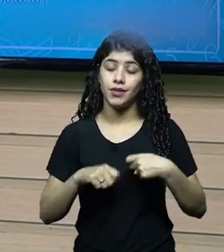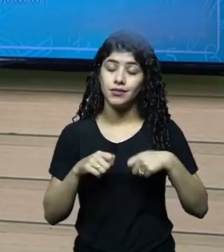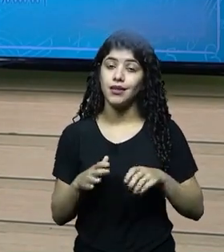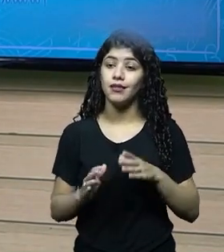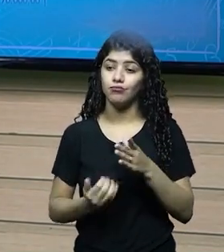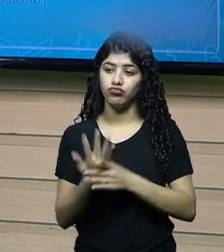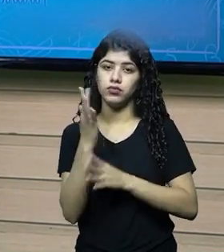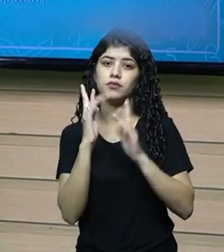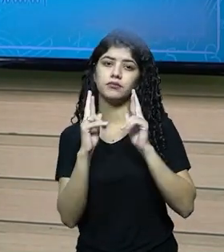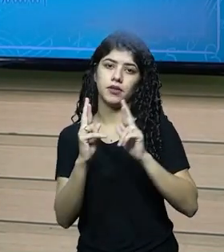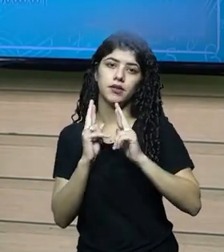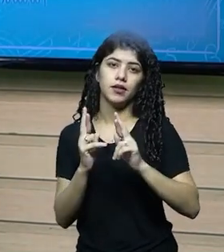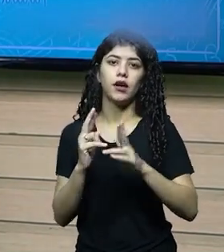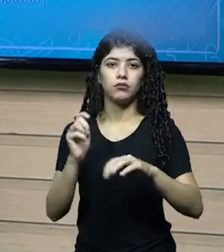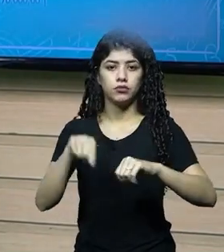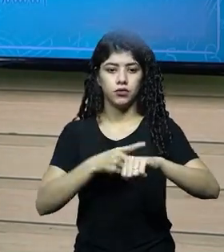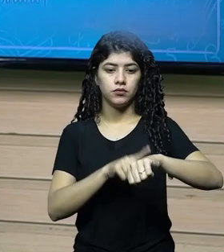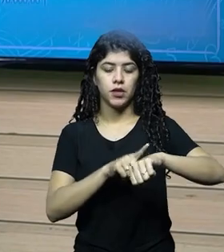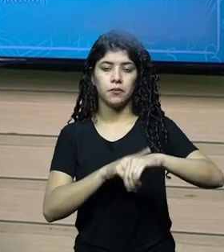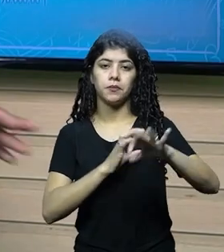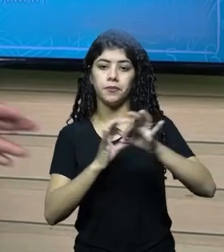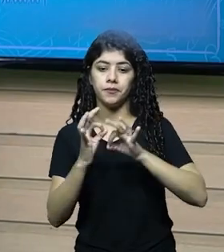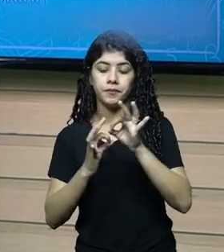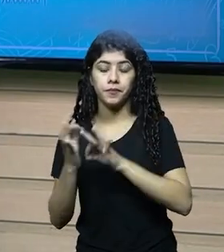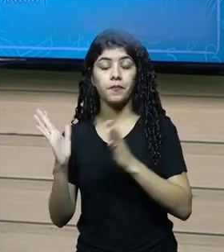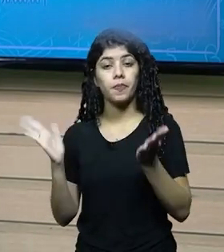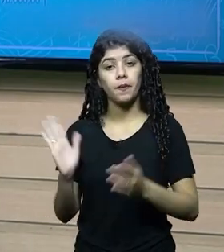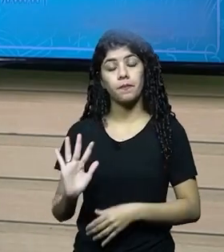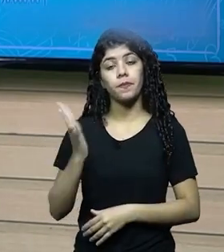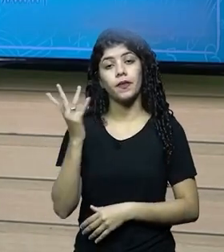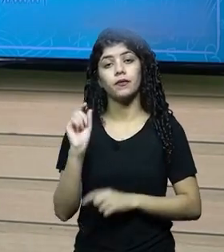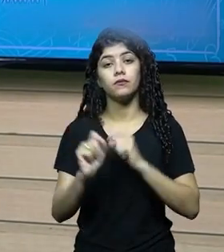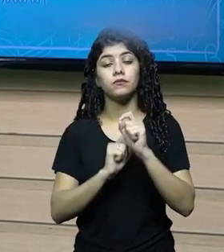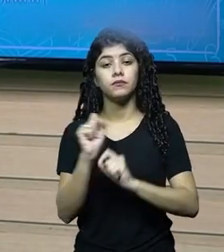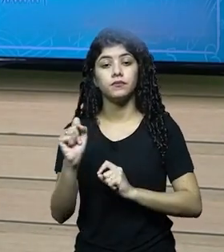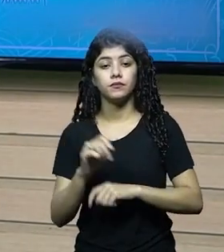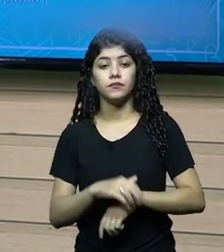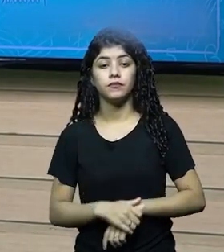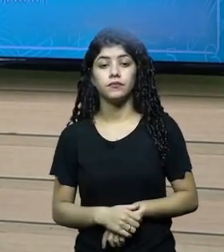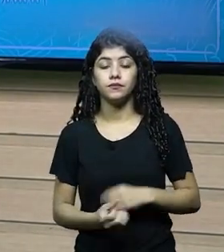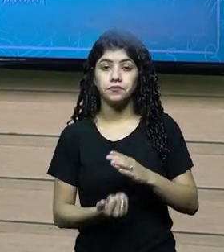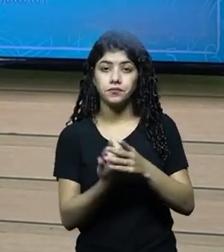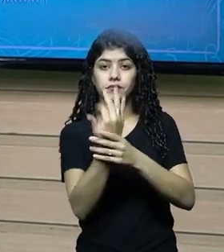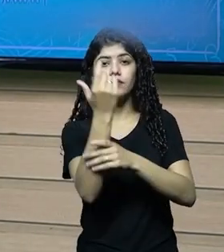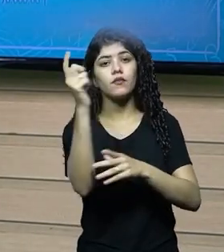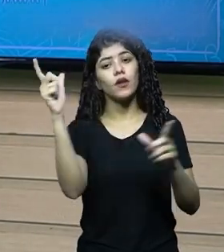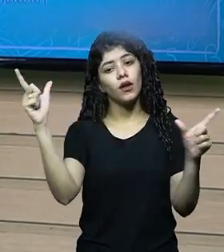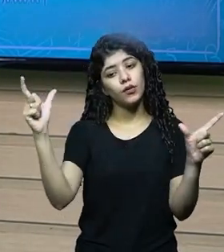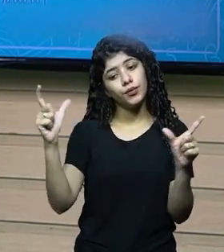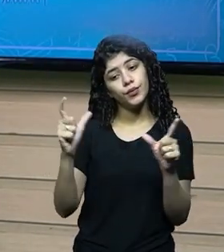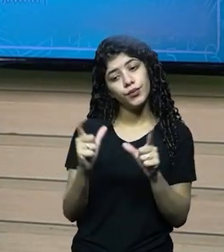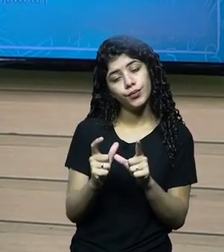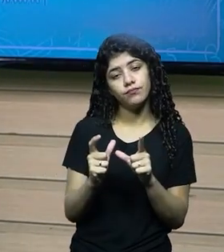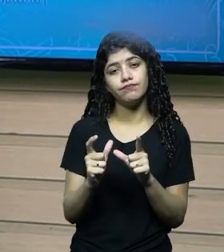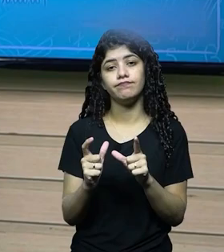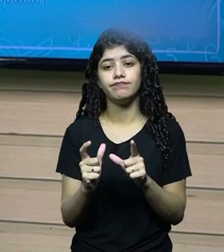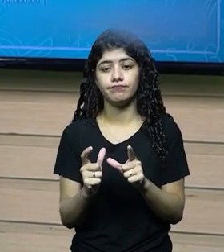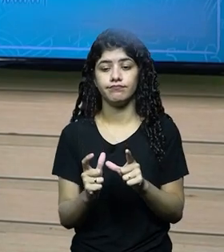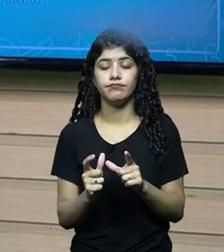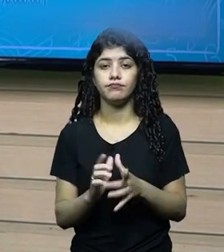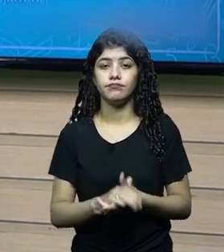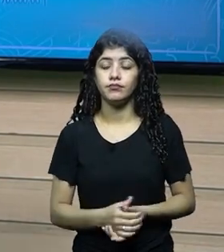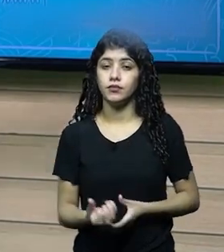como elas deveriam, como era esperado, durante o período planejado. O aconteceu? A safra, ela diminuiu a